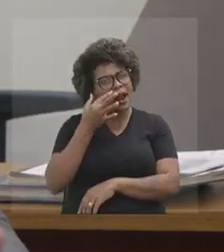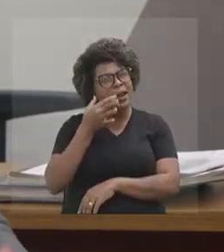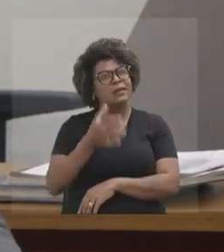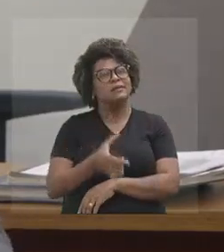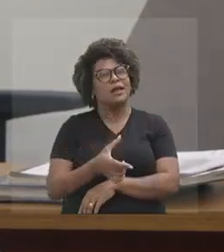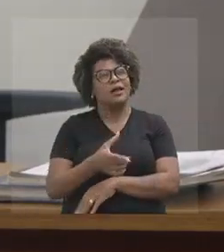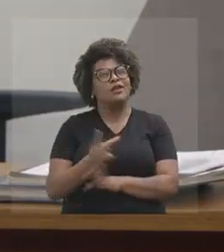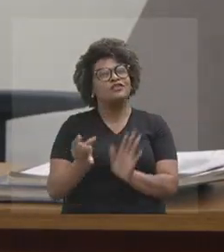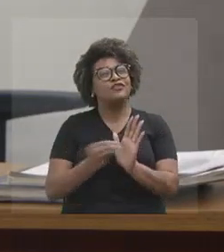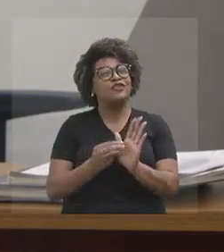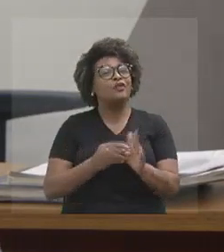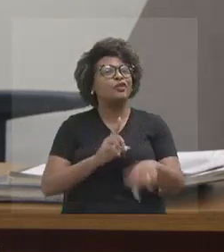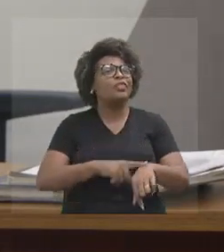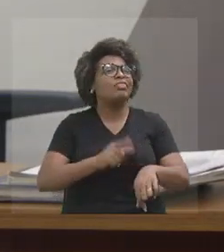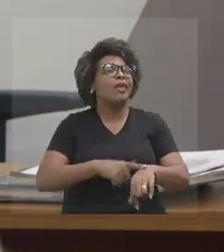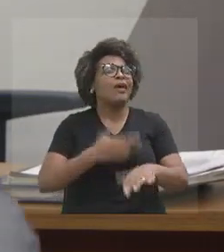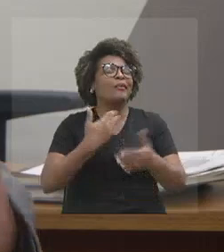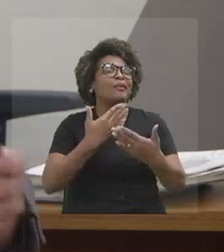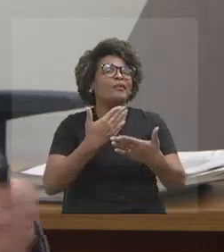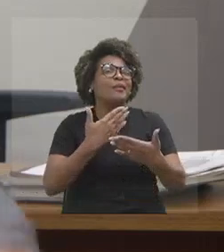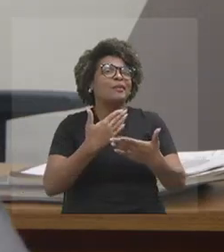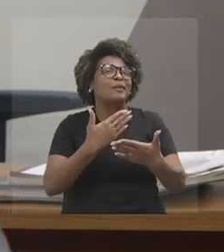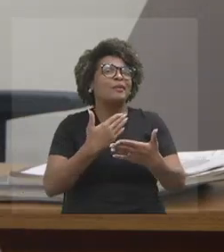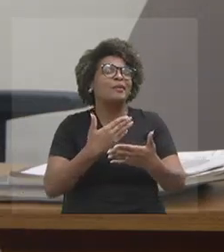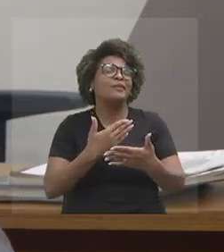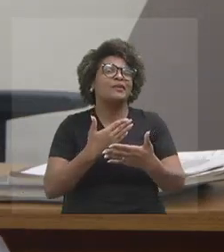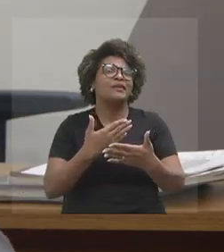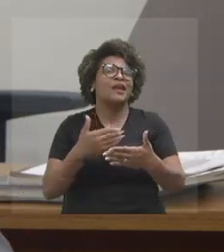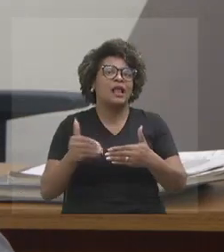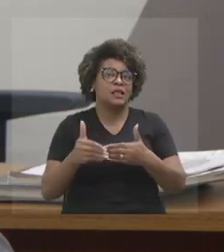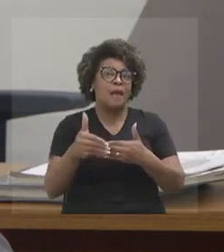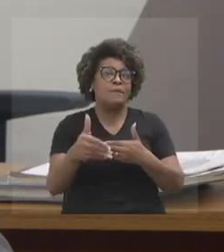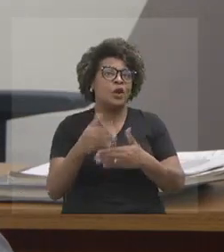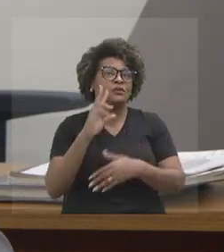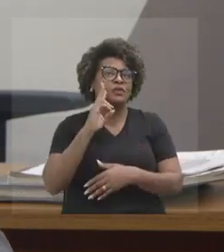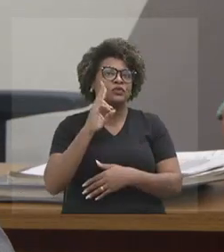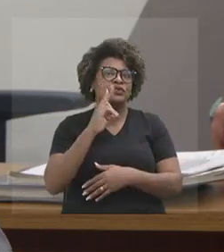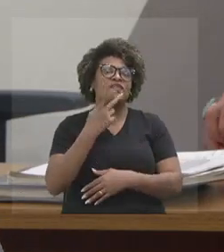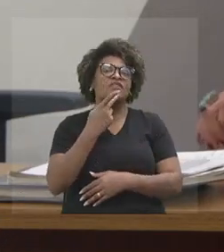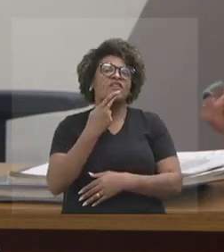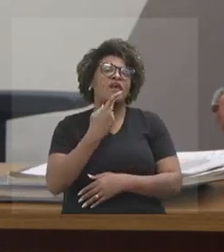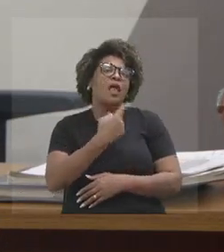faltando mais tempo para poder debater. E agora, na segunda-feira, é sobre a questão do ensino médio,